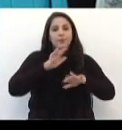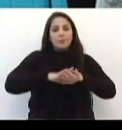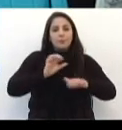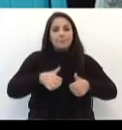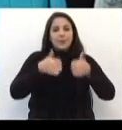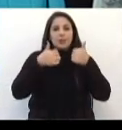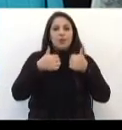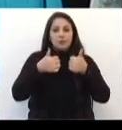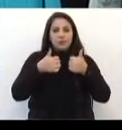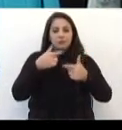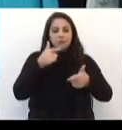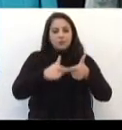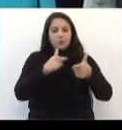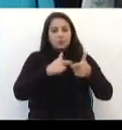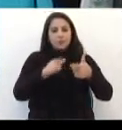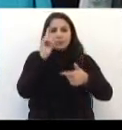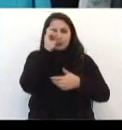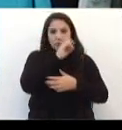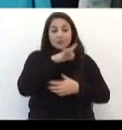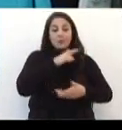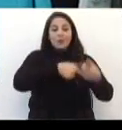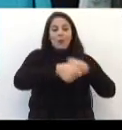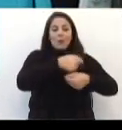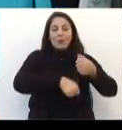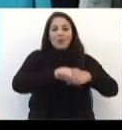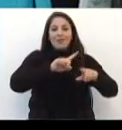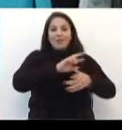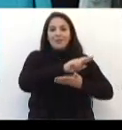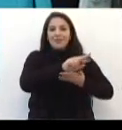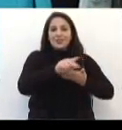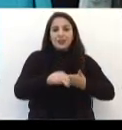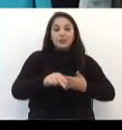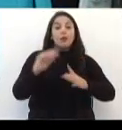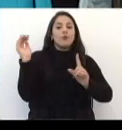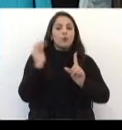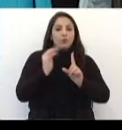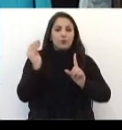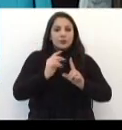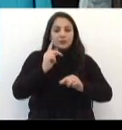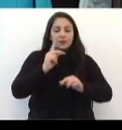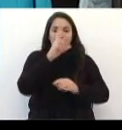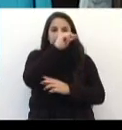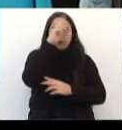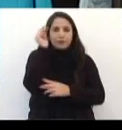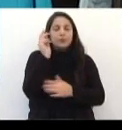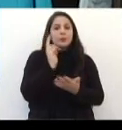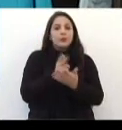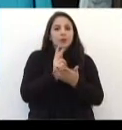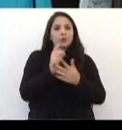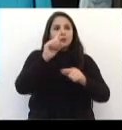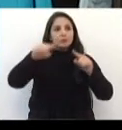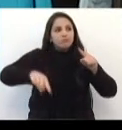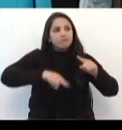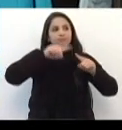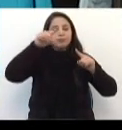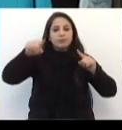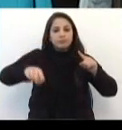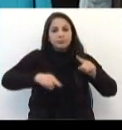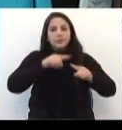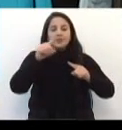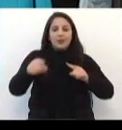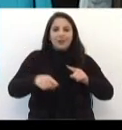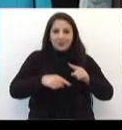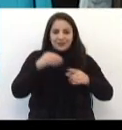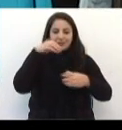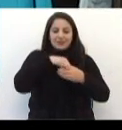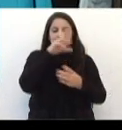dificuldade por ter uma economia variada e aí naturalmente que isso reflete na prefeitura, porque continua girando esse fluxo de